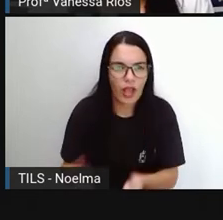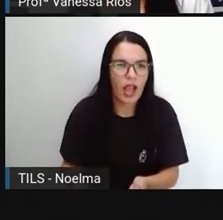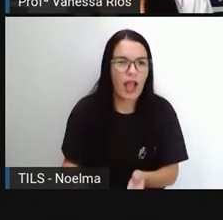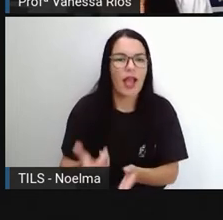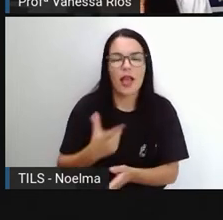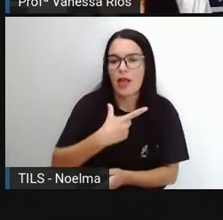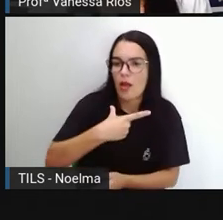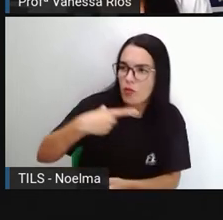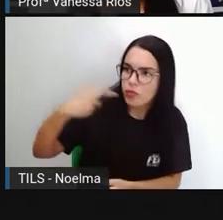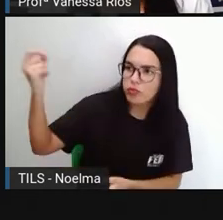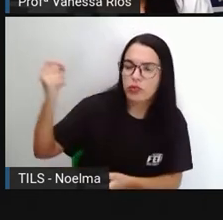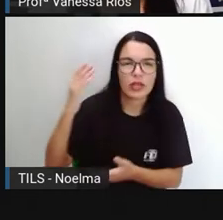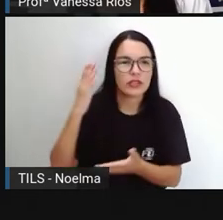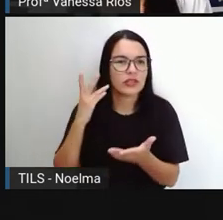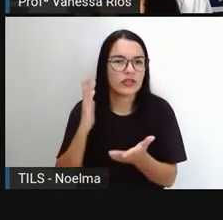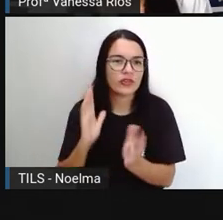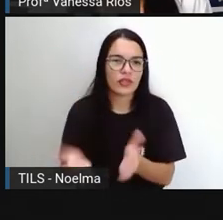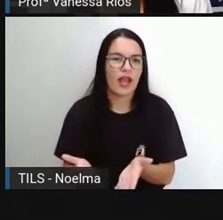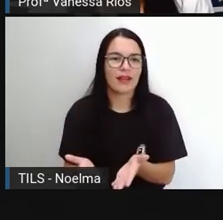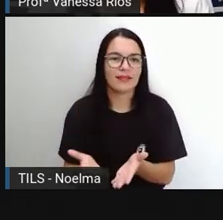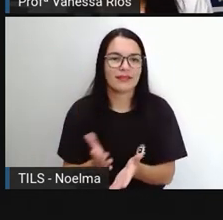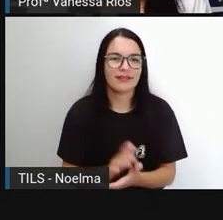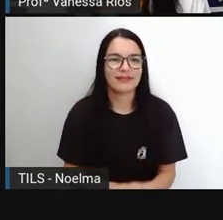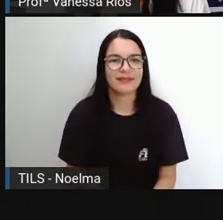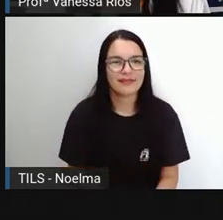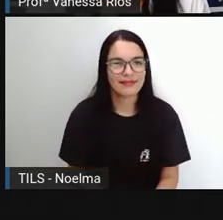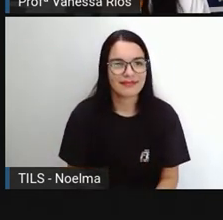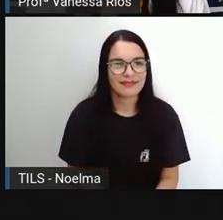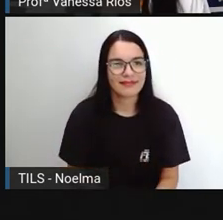brincado, vendido, partido.